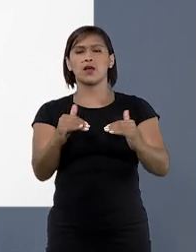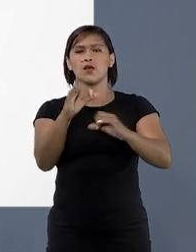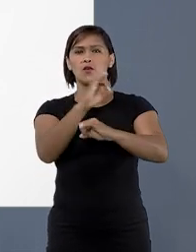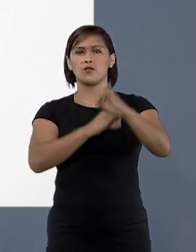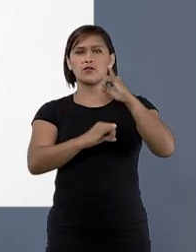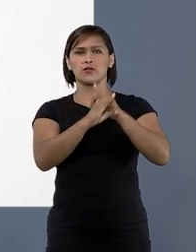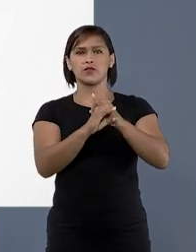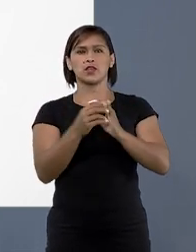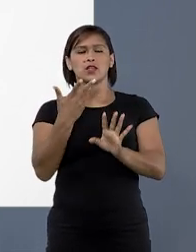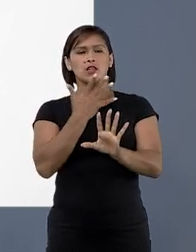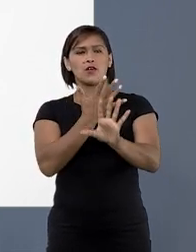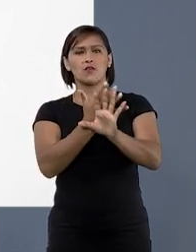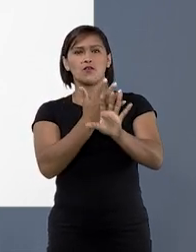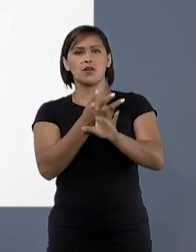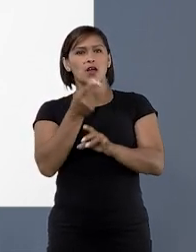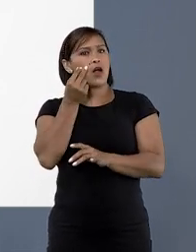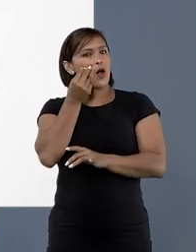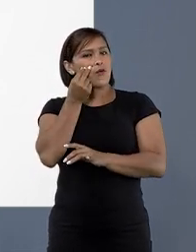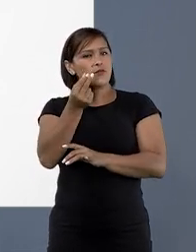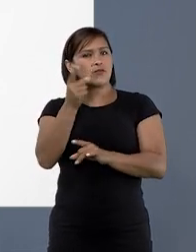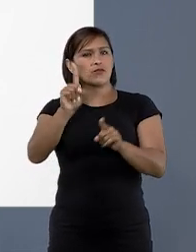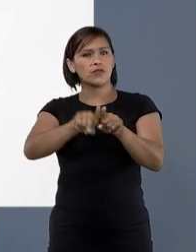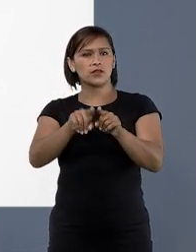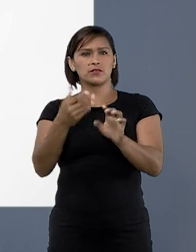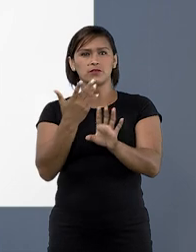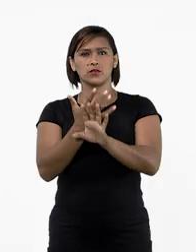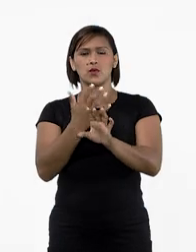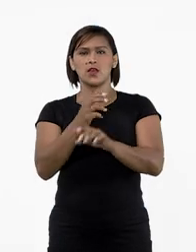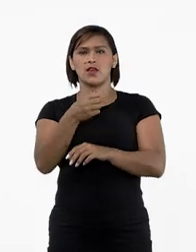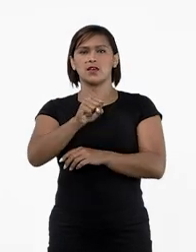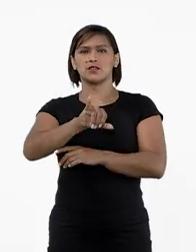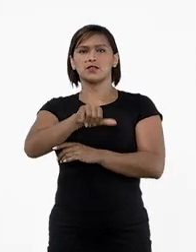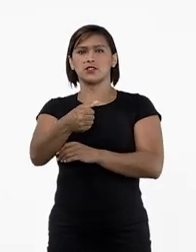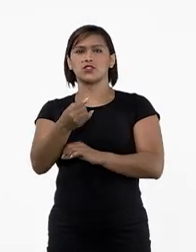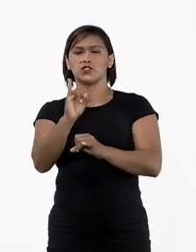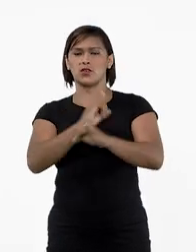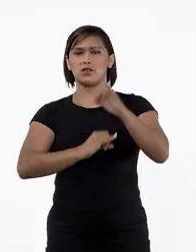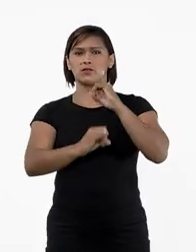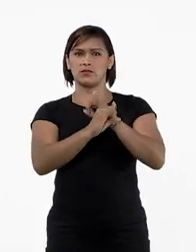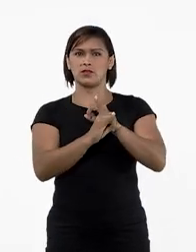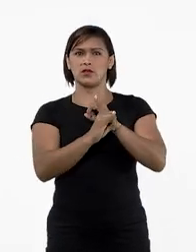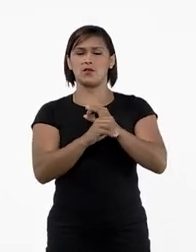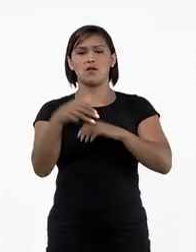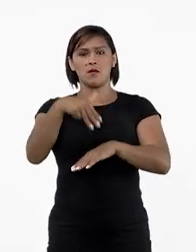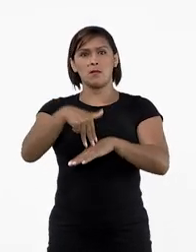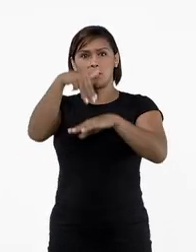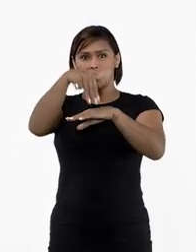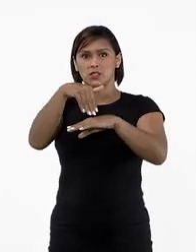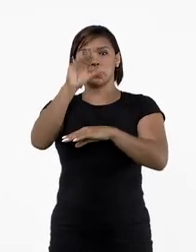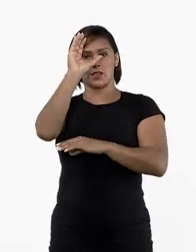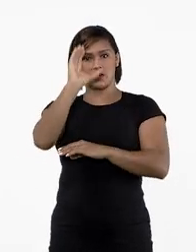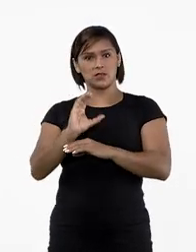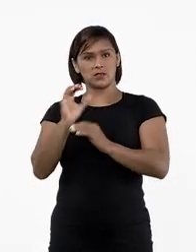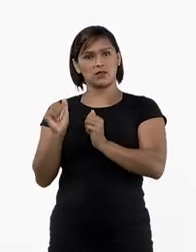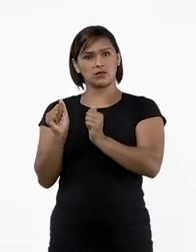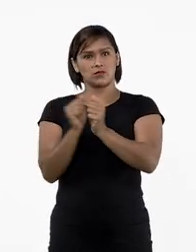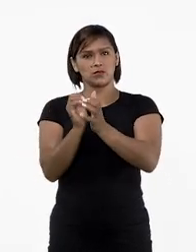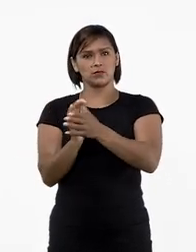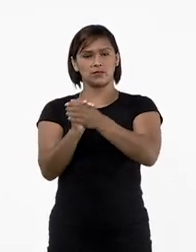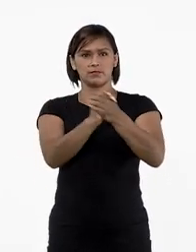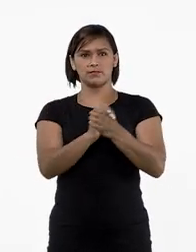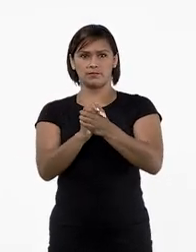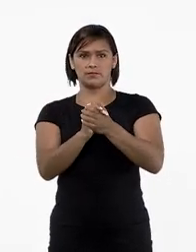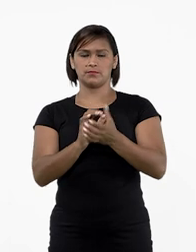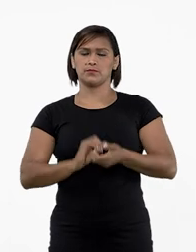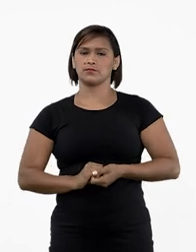balcão virtual, falando ao vivo com os nossos consultores. STJ na Era Virtual. Magistratura e cidadania